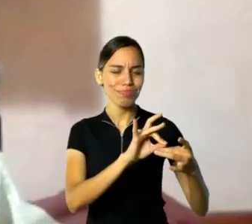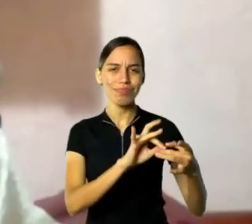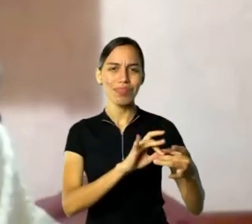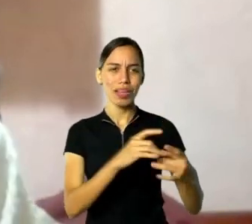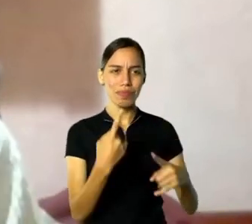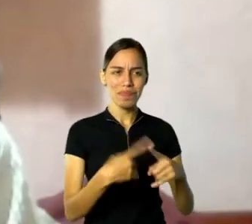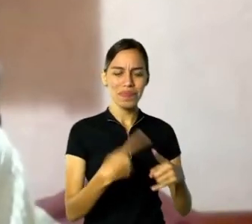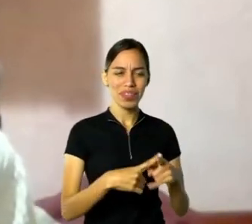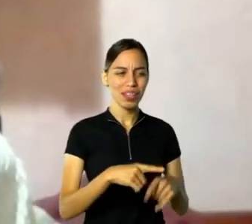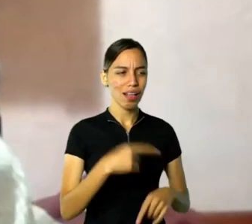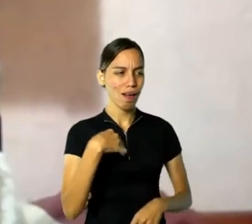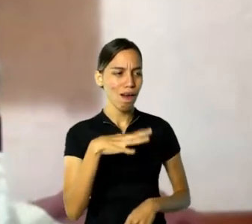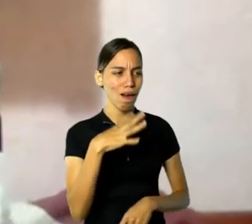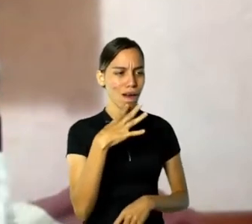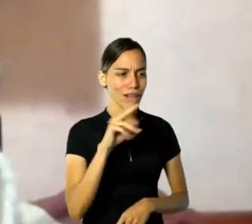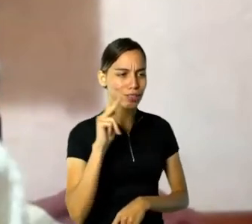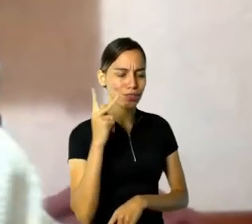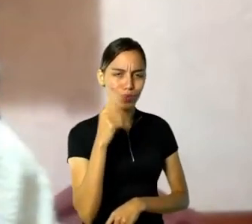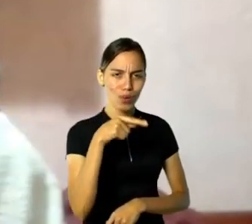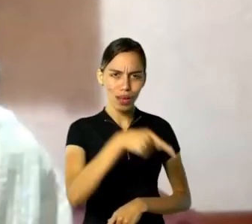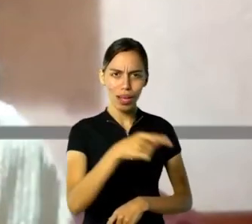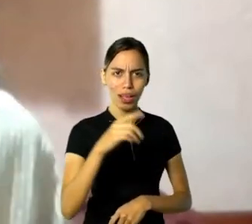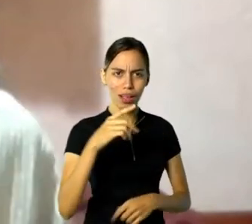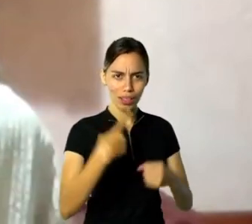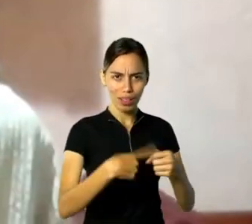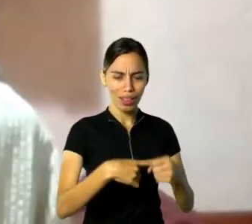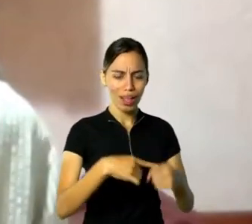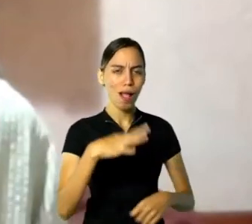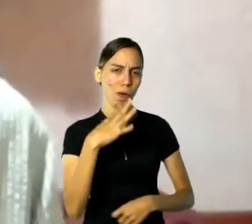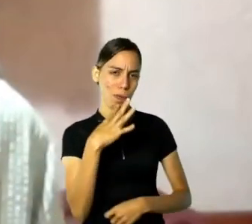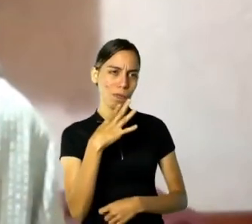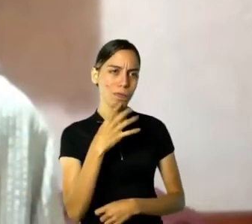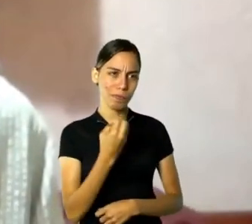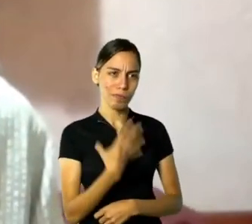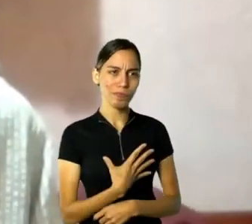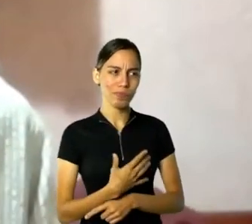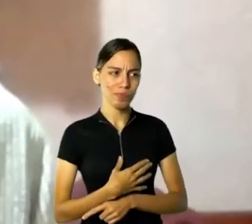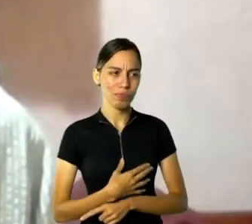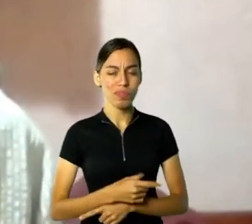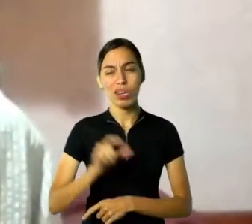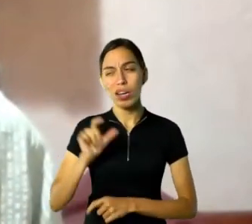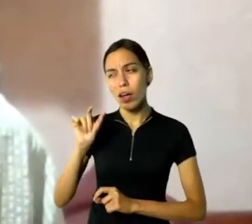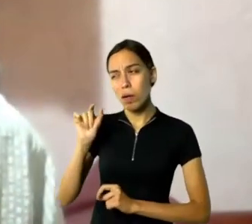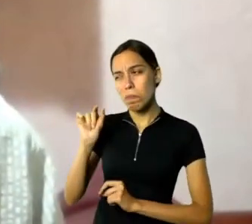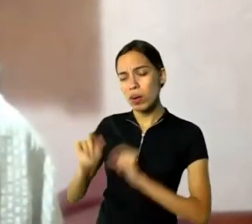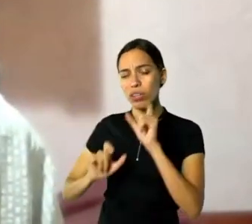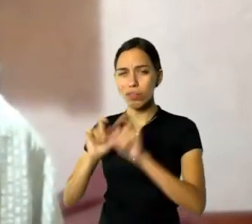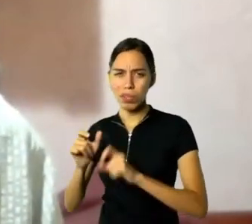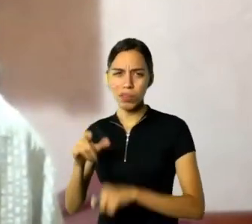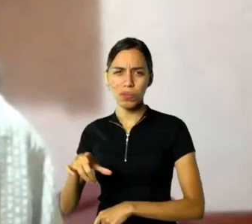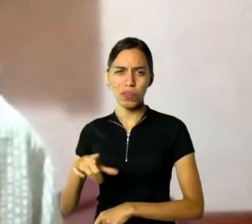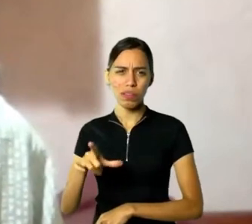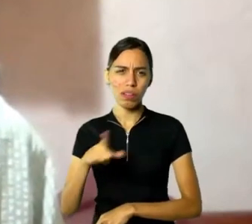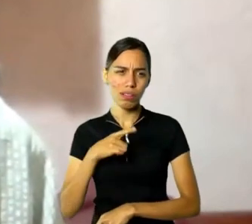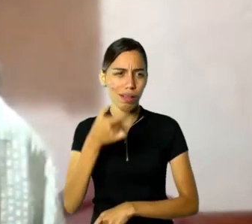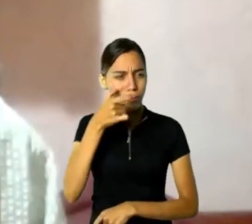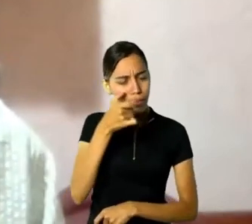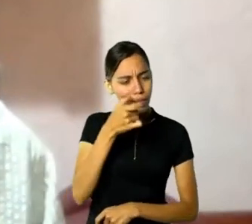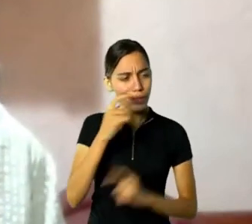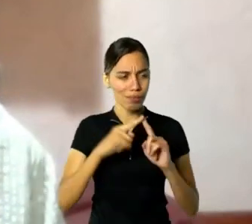cidade, e são poucas pessoas que gostam disso, né? Então, sempre tive uma conexão com